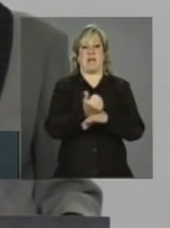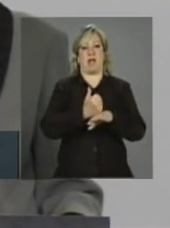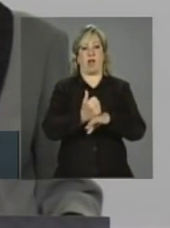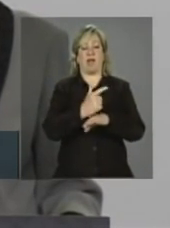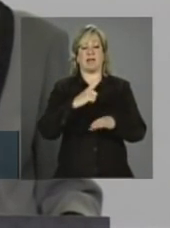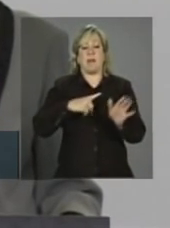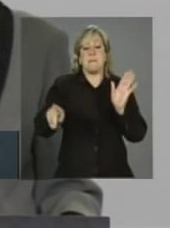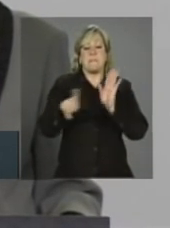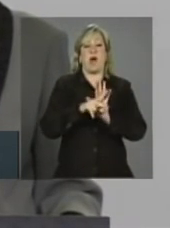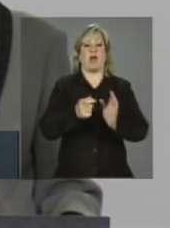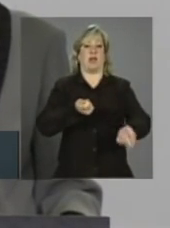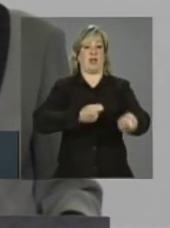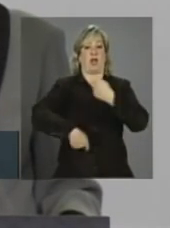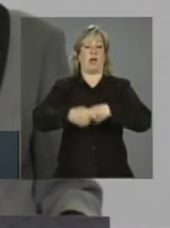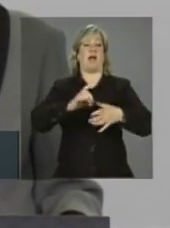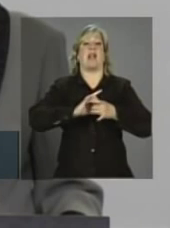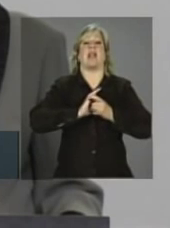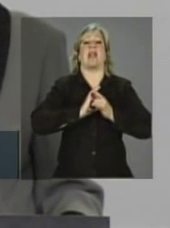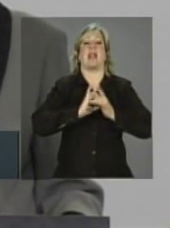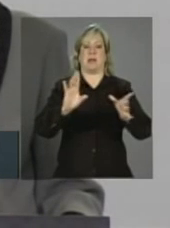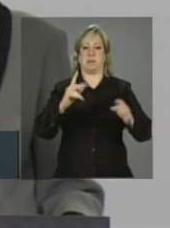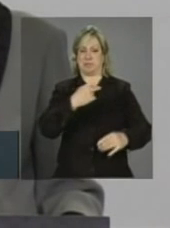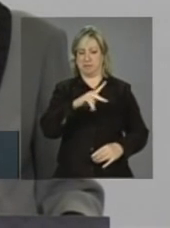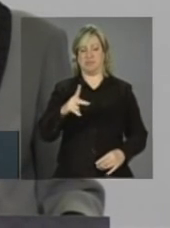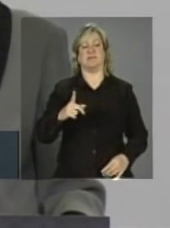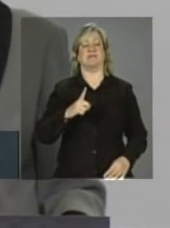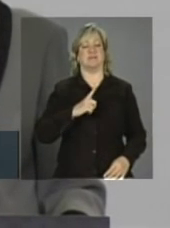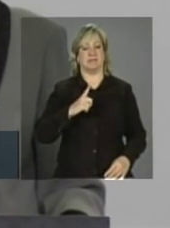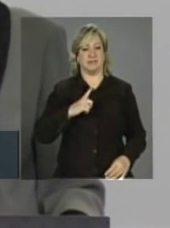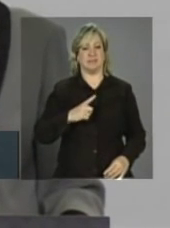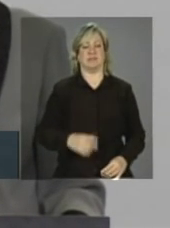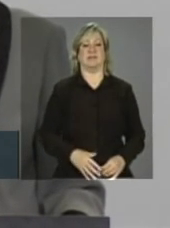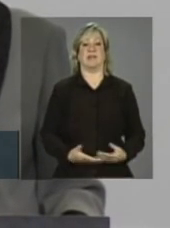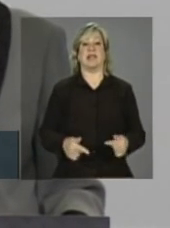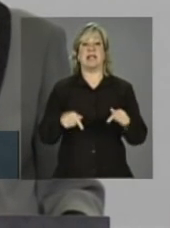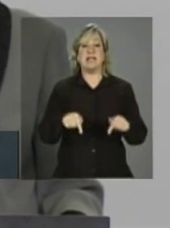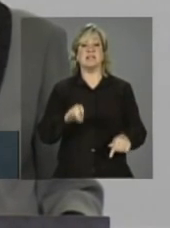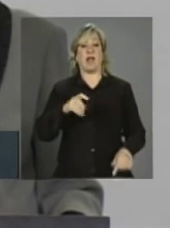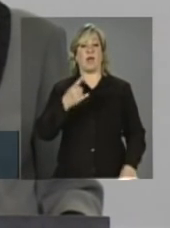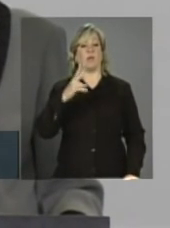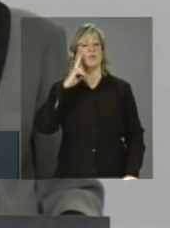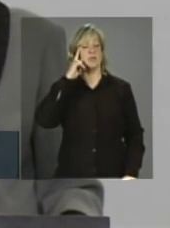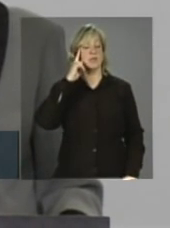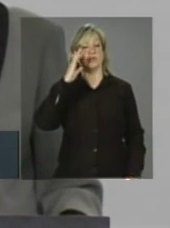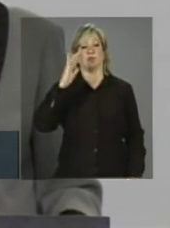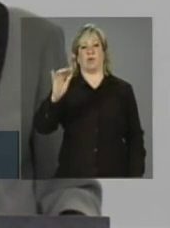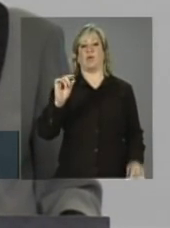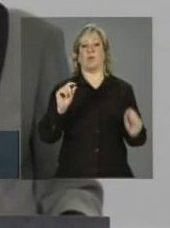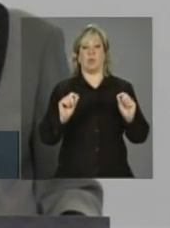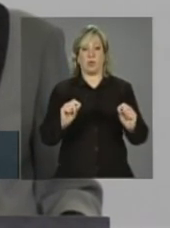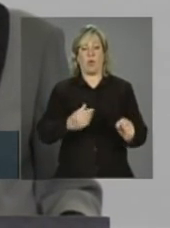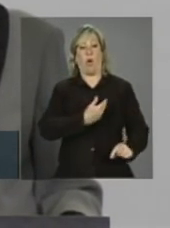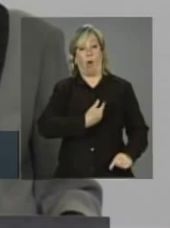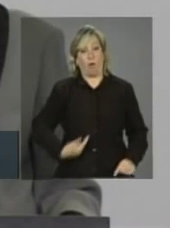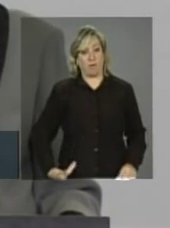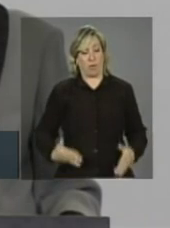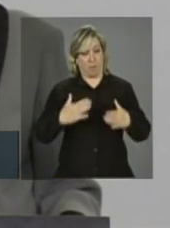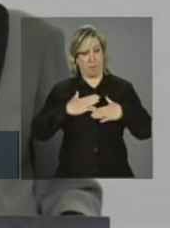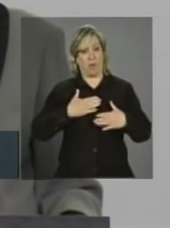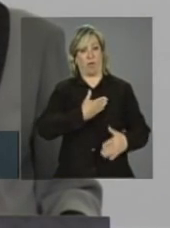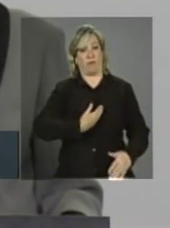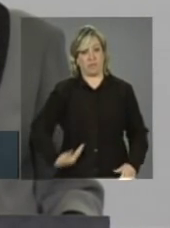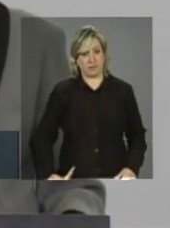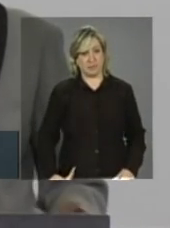negócio sua liberdade sua independência é um sonho que o governo o meu